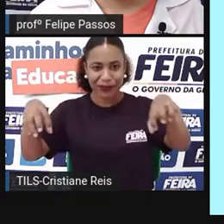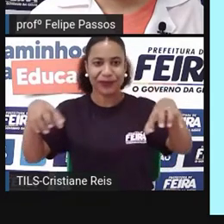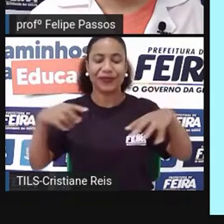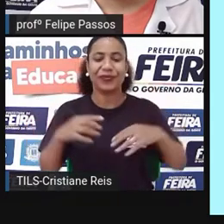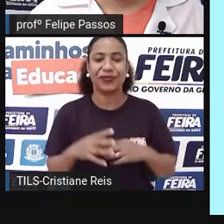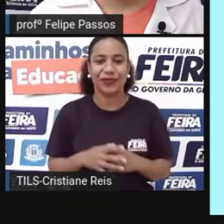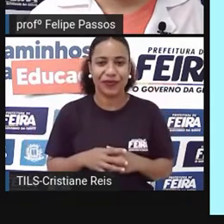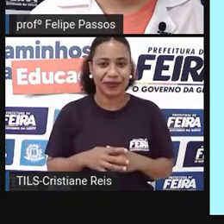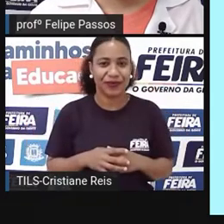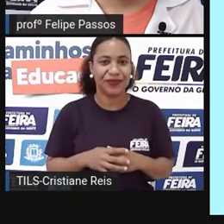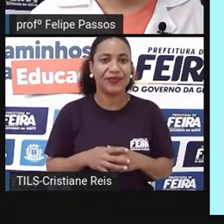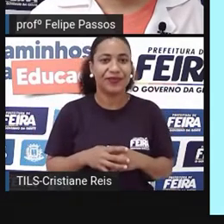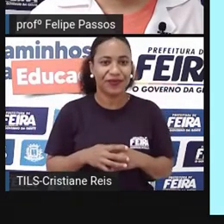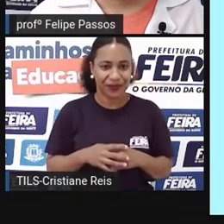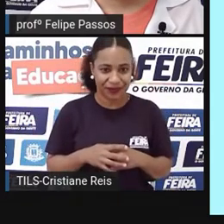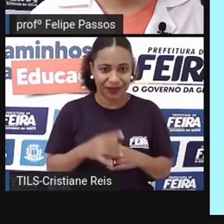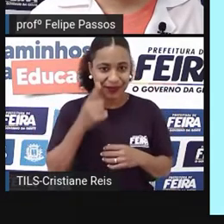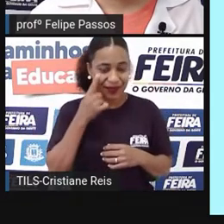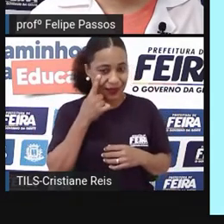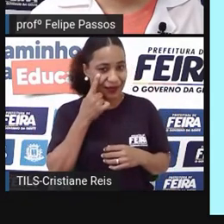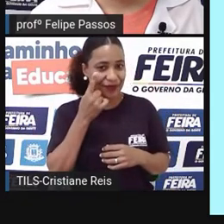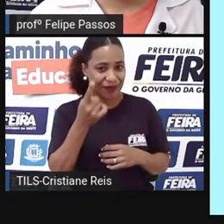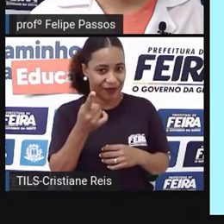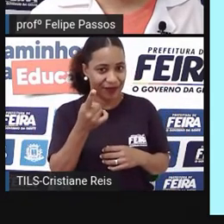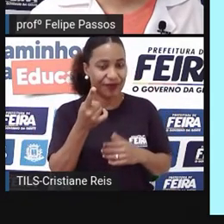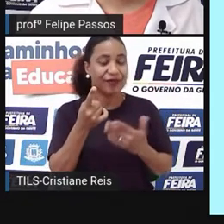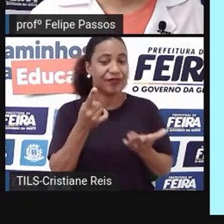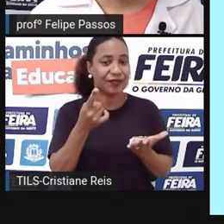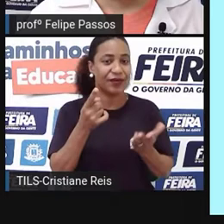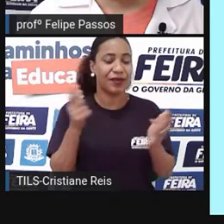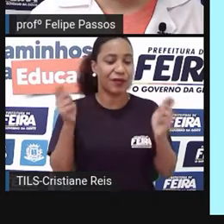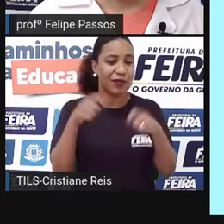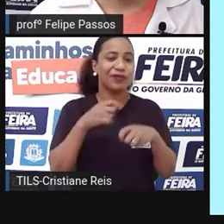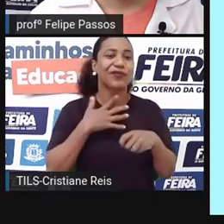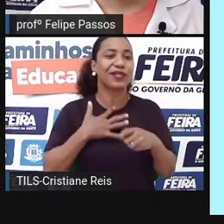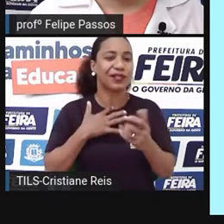compra, a pessoa ver e sentir vontade de comprar.